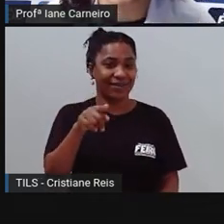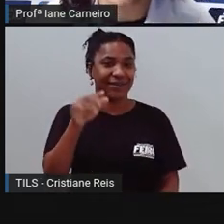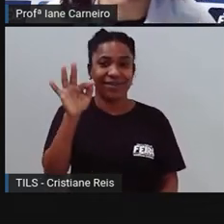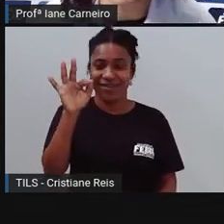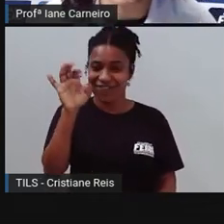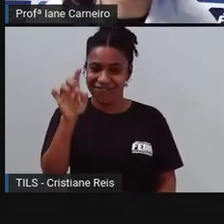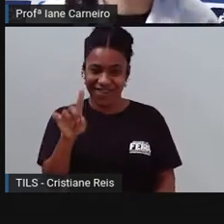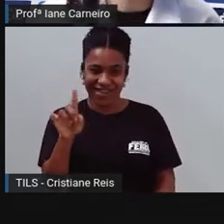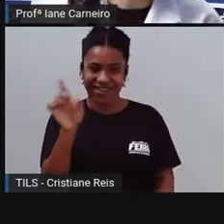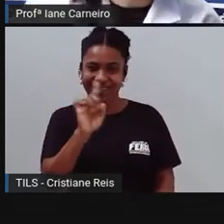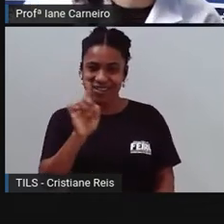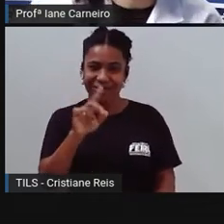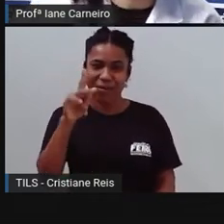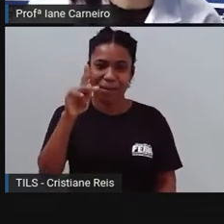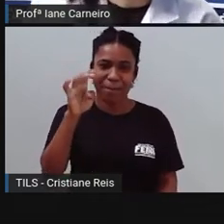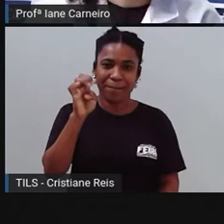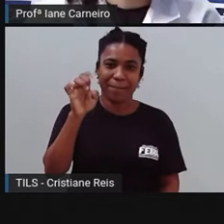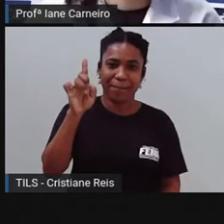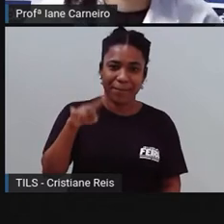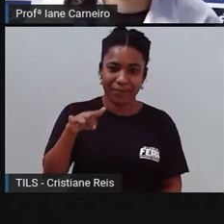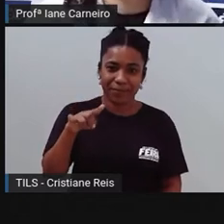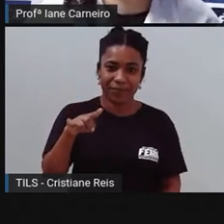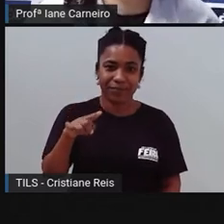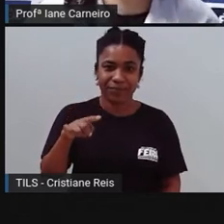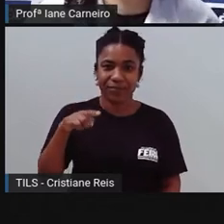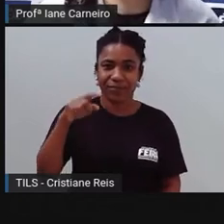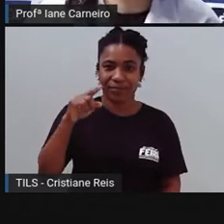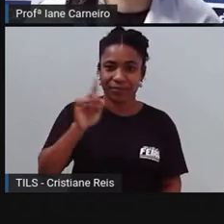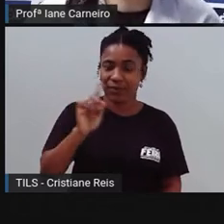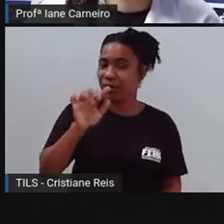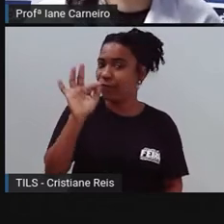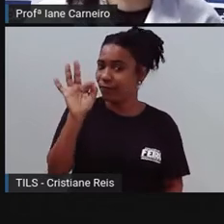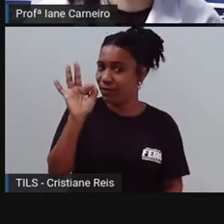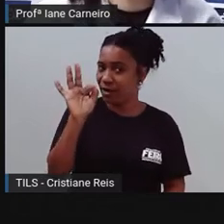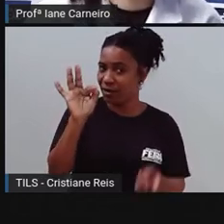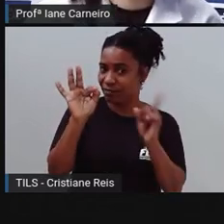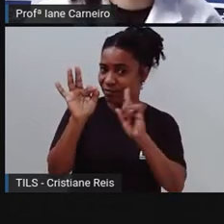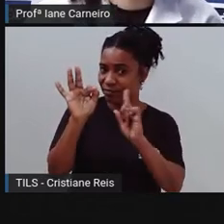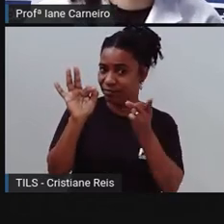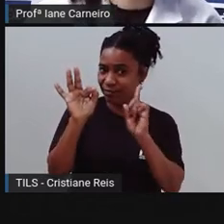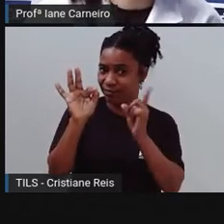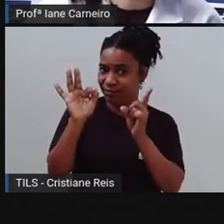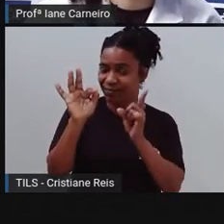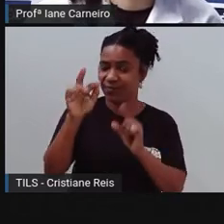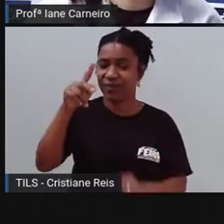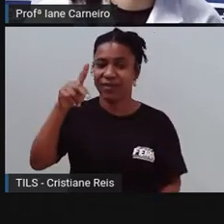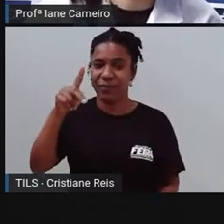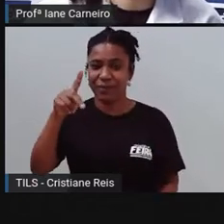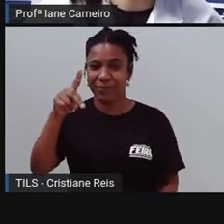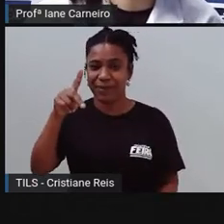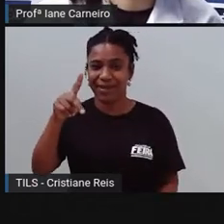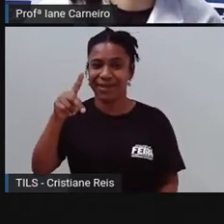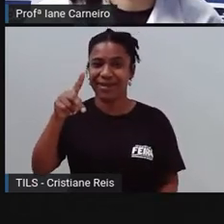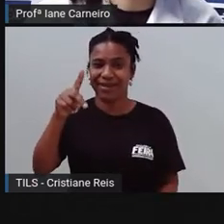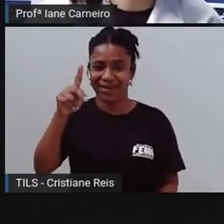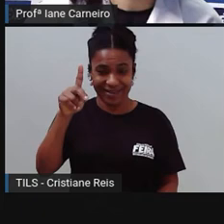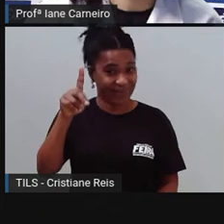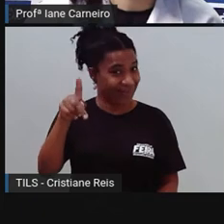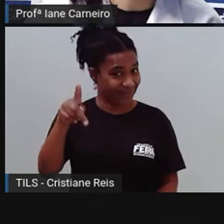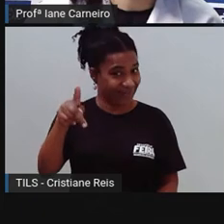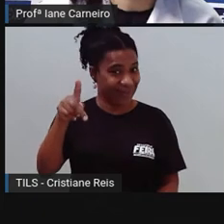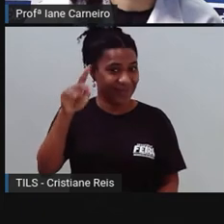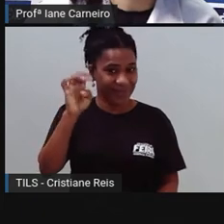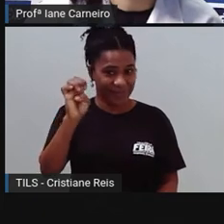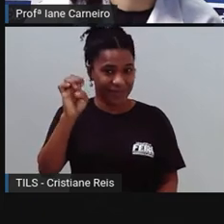pé, mas é pé. Como é que se escreve pé? É com a letrinha fé no início? Não, é com a letra pé, tá certo?